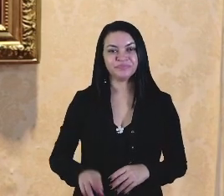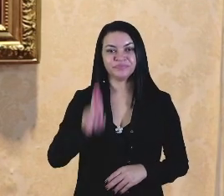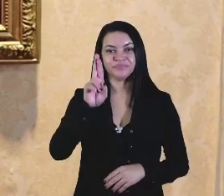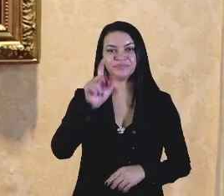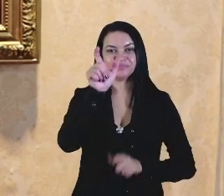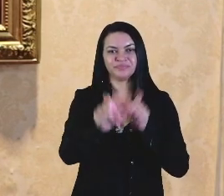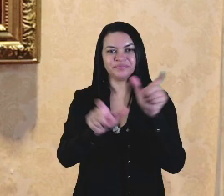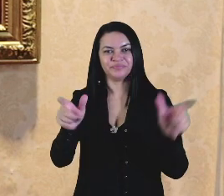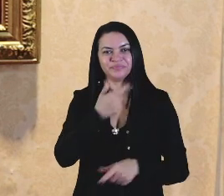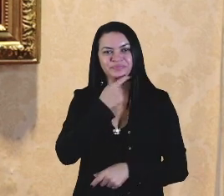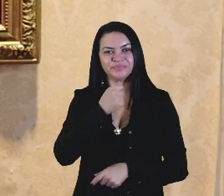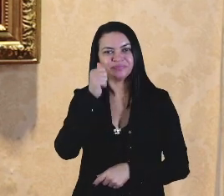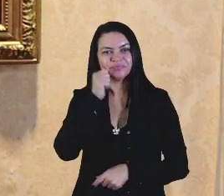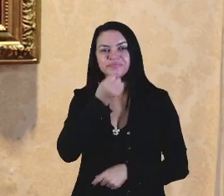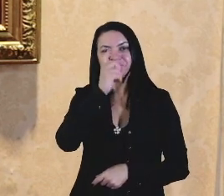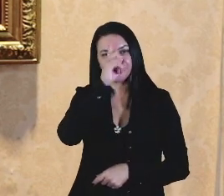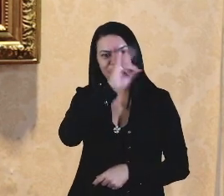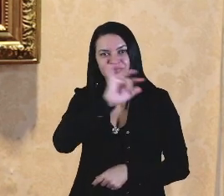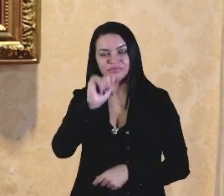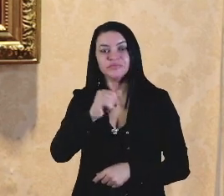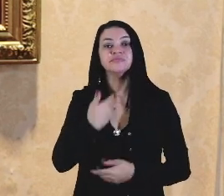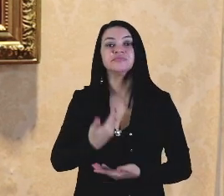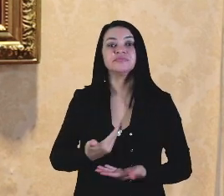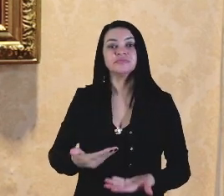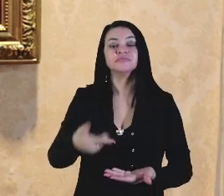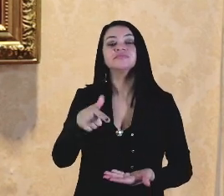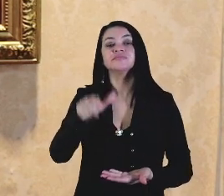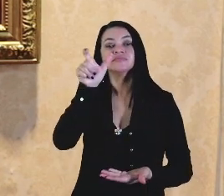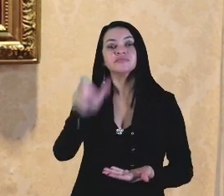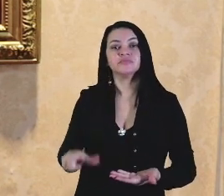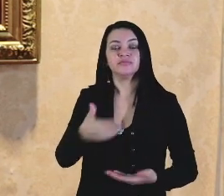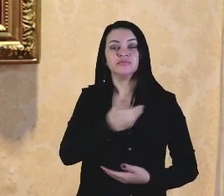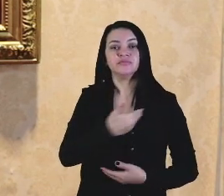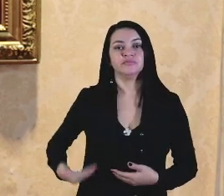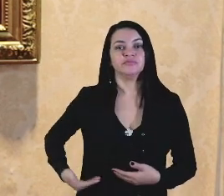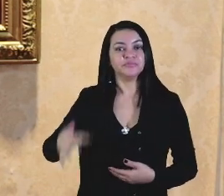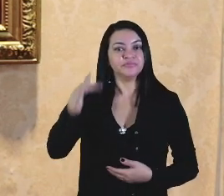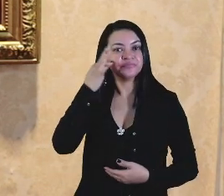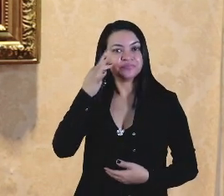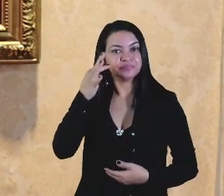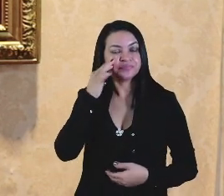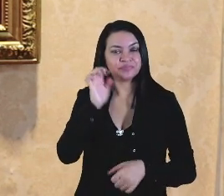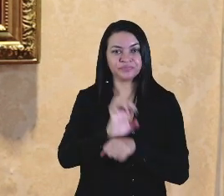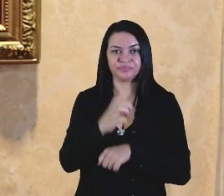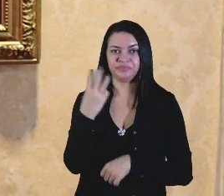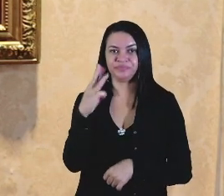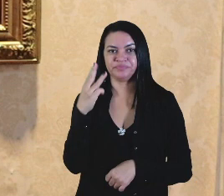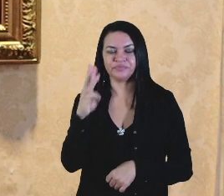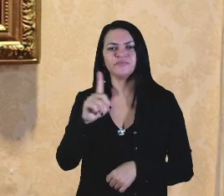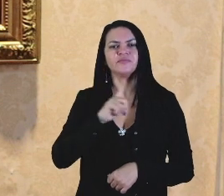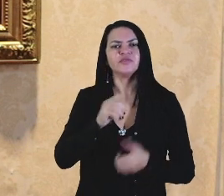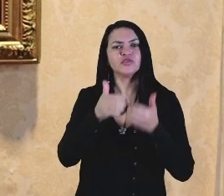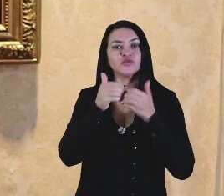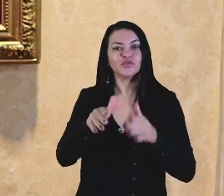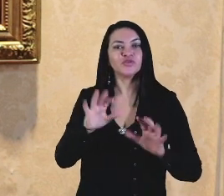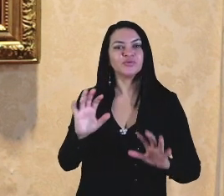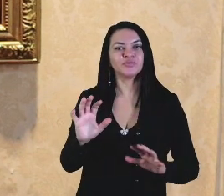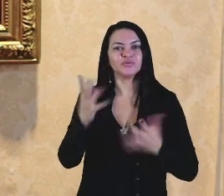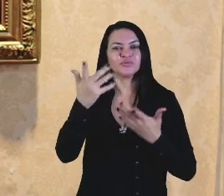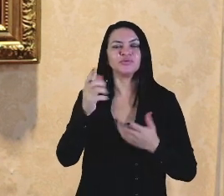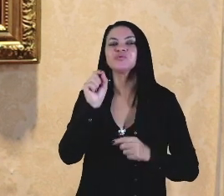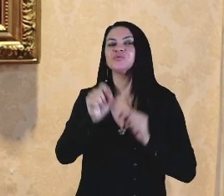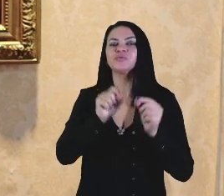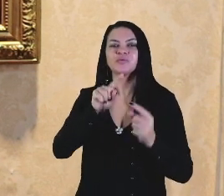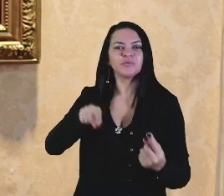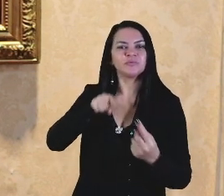Senhoras e senhores, bom dia. Na presença do senhor Flávio Dino, governador do estado do Maranhão, tem início a cerimônia que